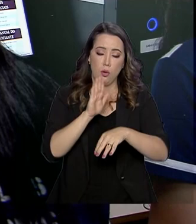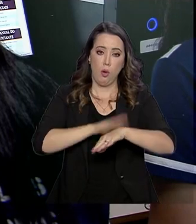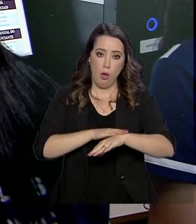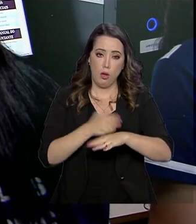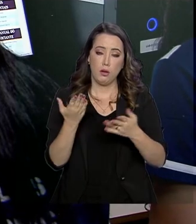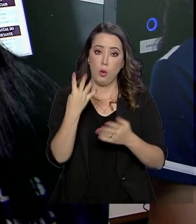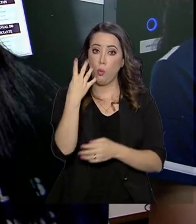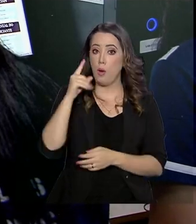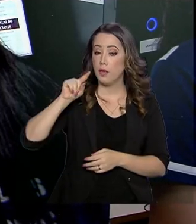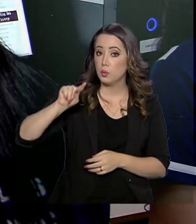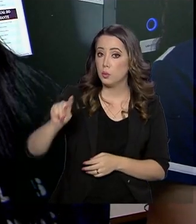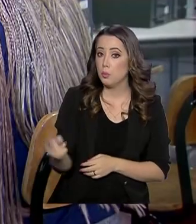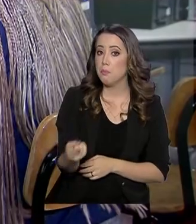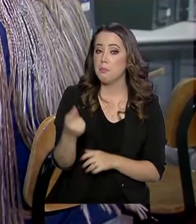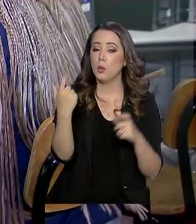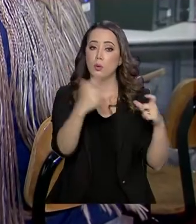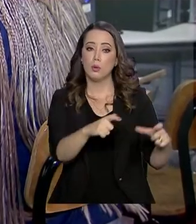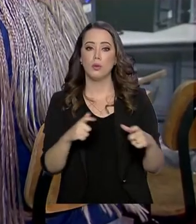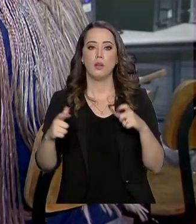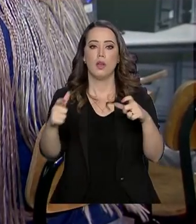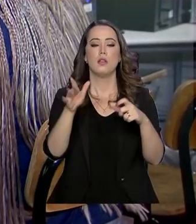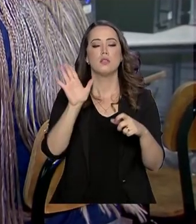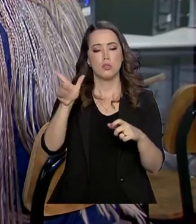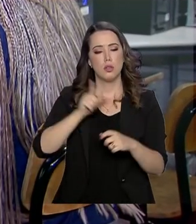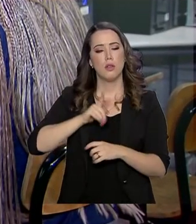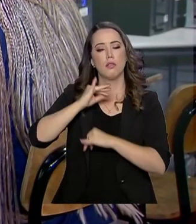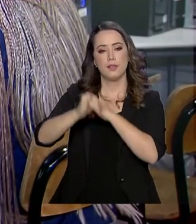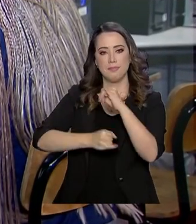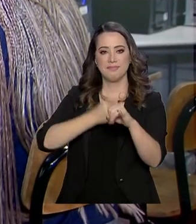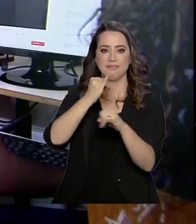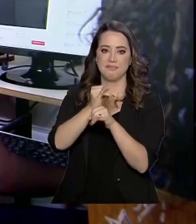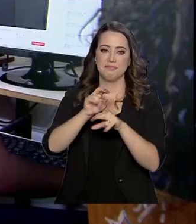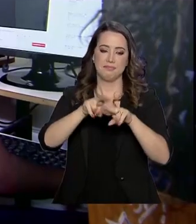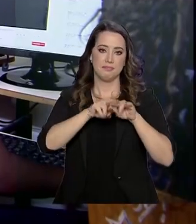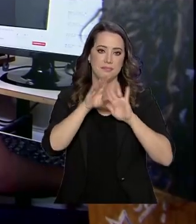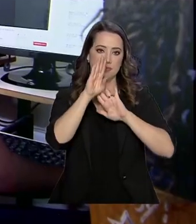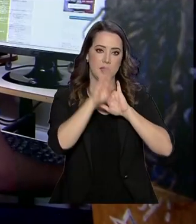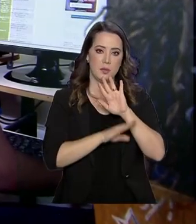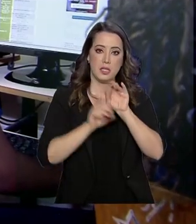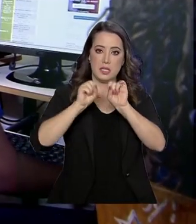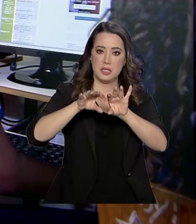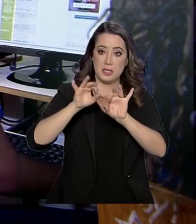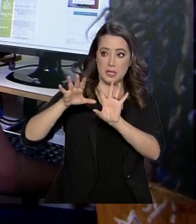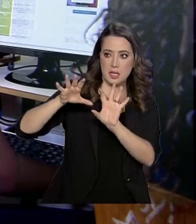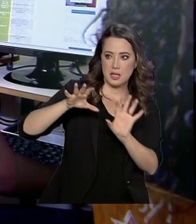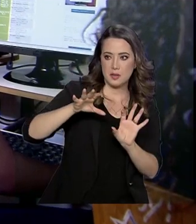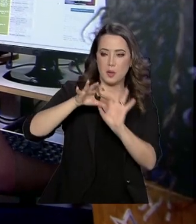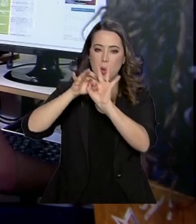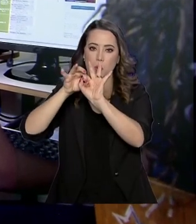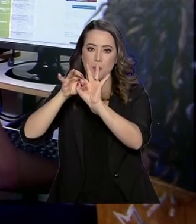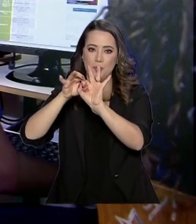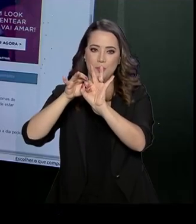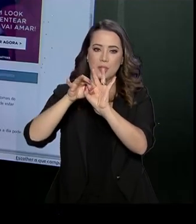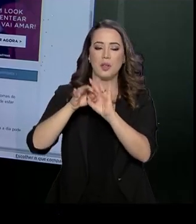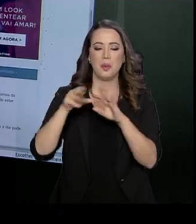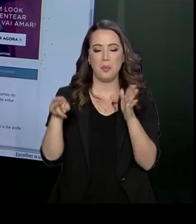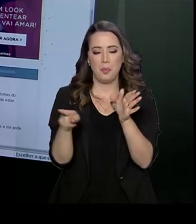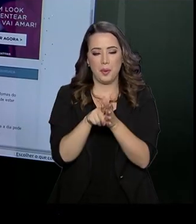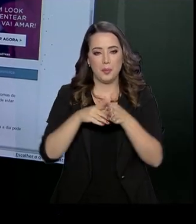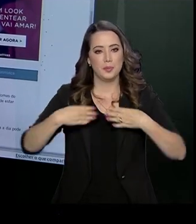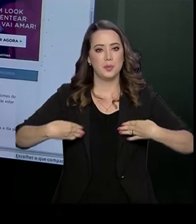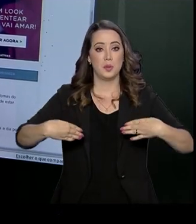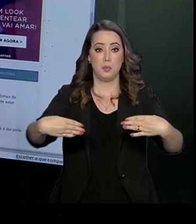4.600 instituições já beneficiadas por meio do programa Educação Conectada do Ministério da Educação.